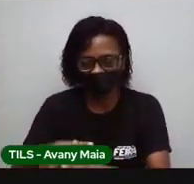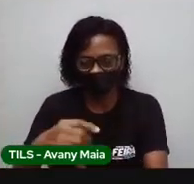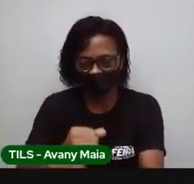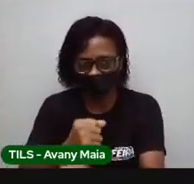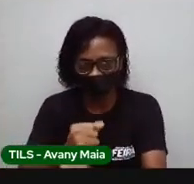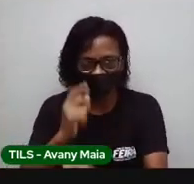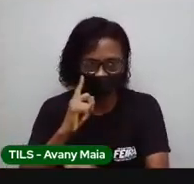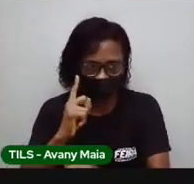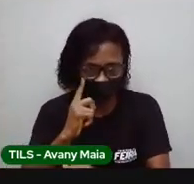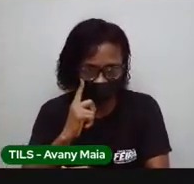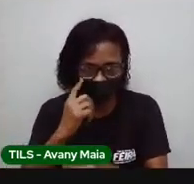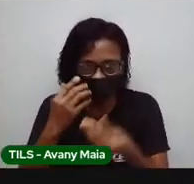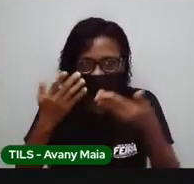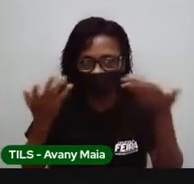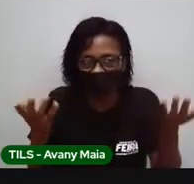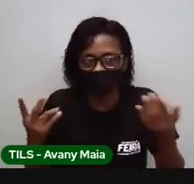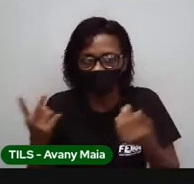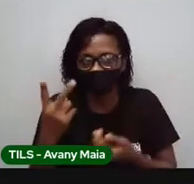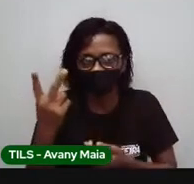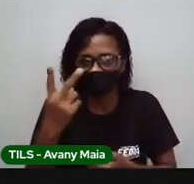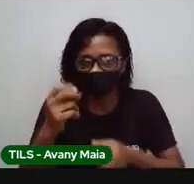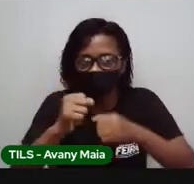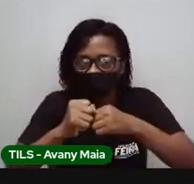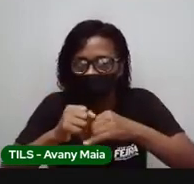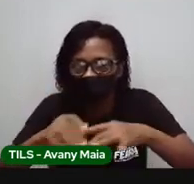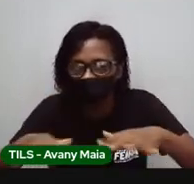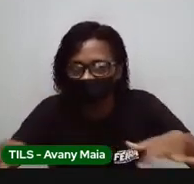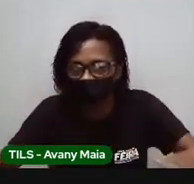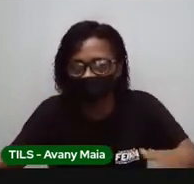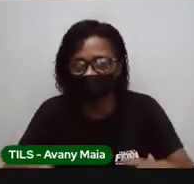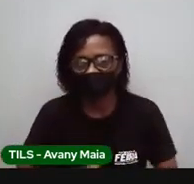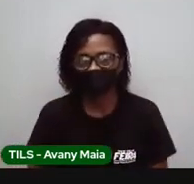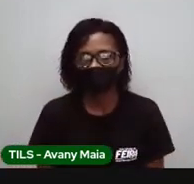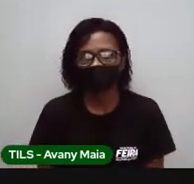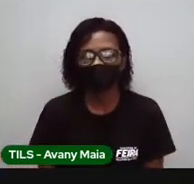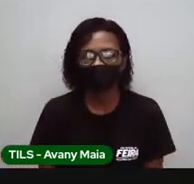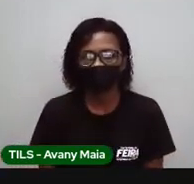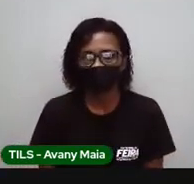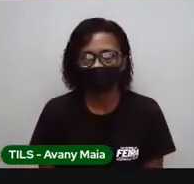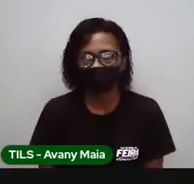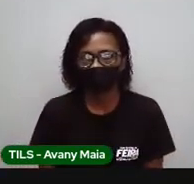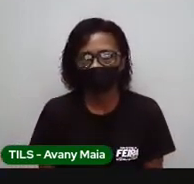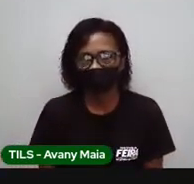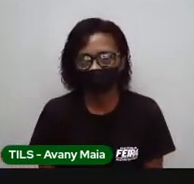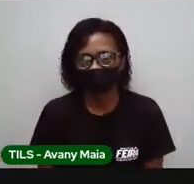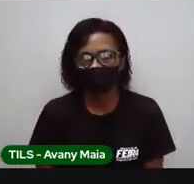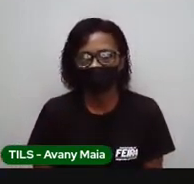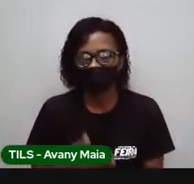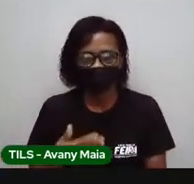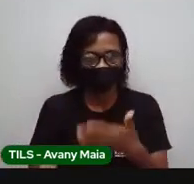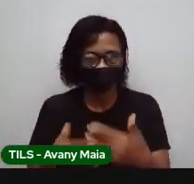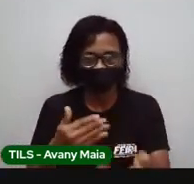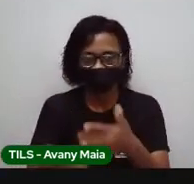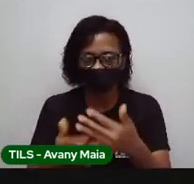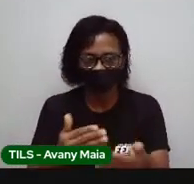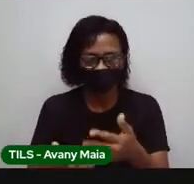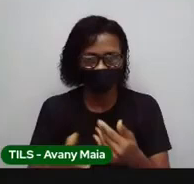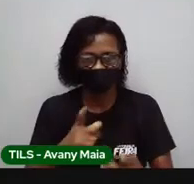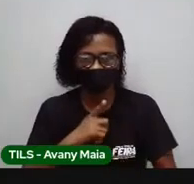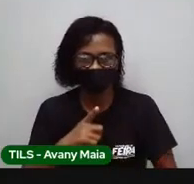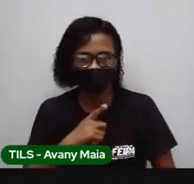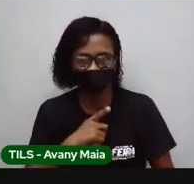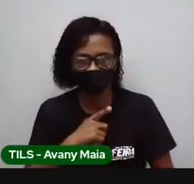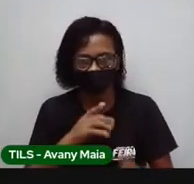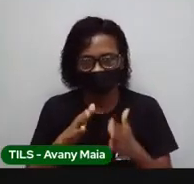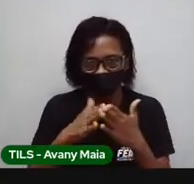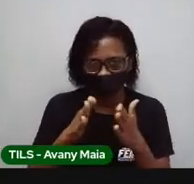potência das lâmpadas. Mas, outros elétrons domésticos que você tiver na sua casa e você conseguir achar esse valor da potência, você